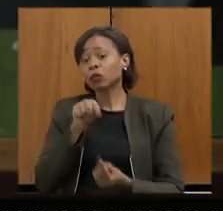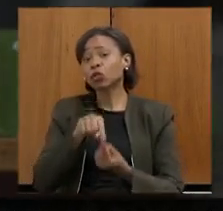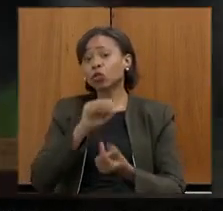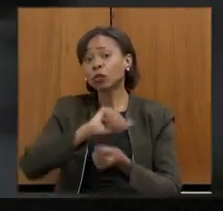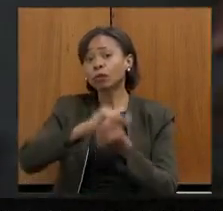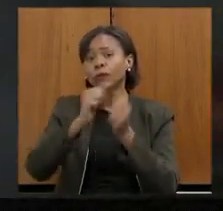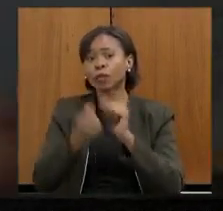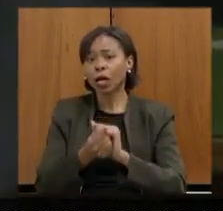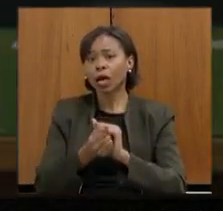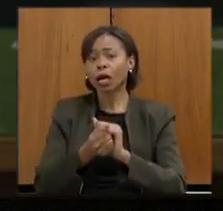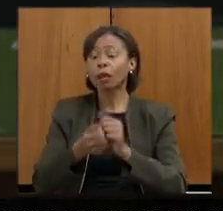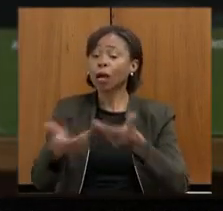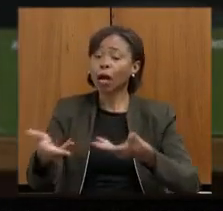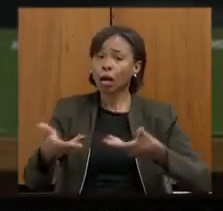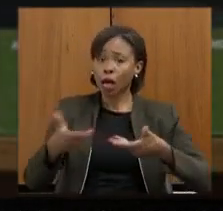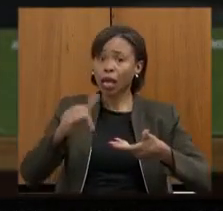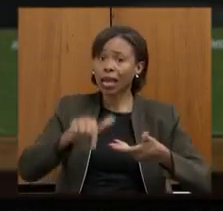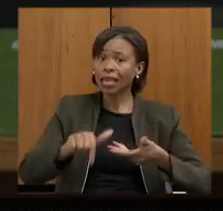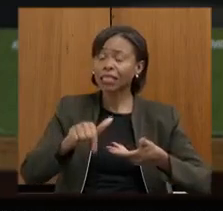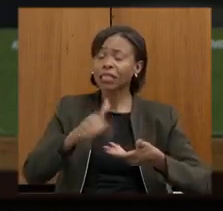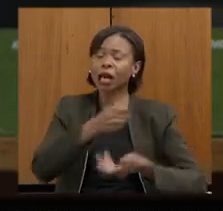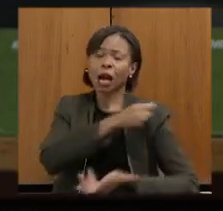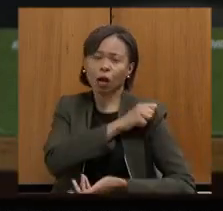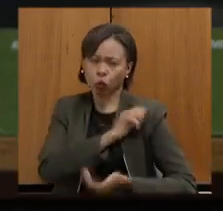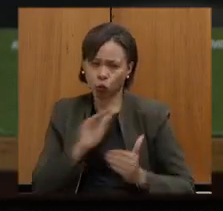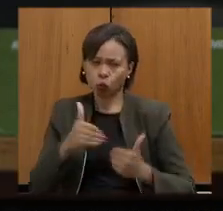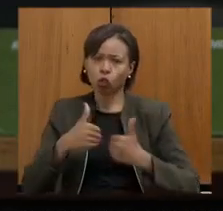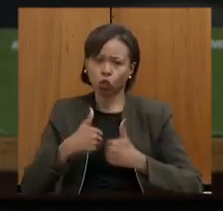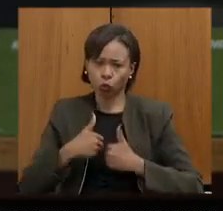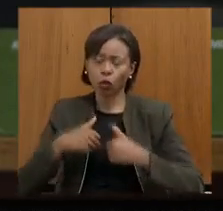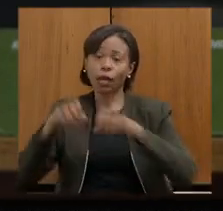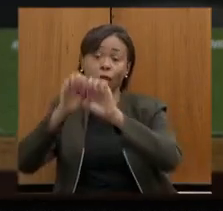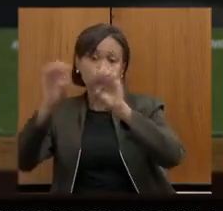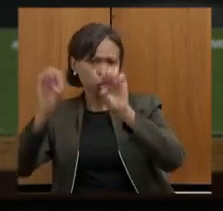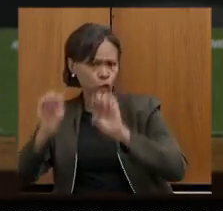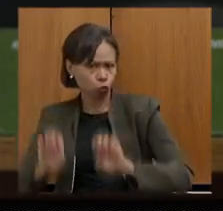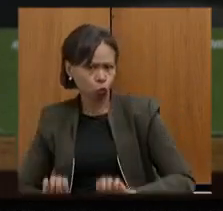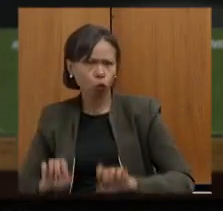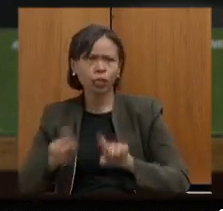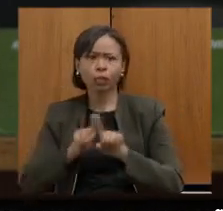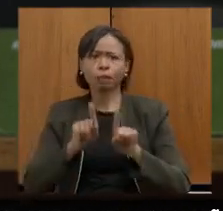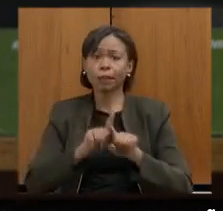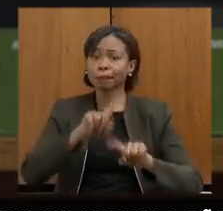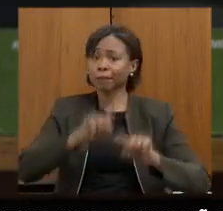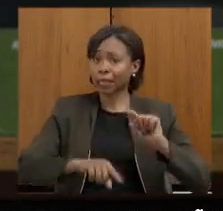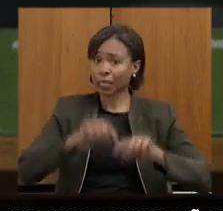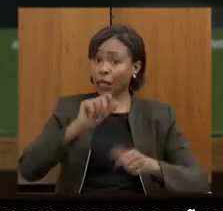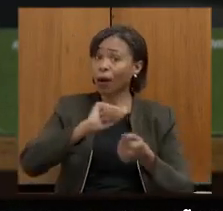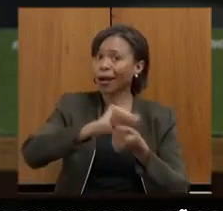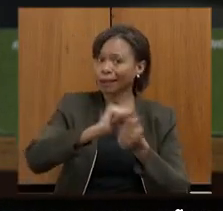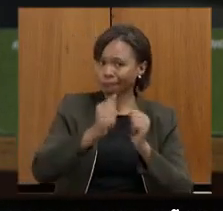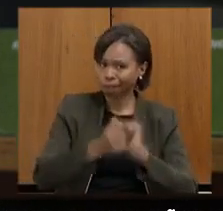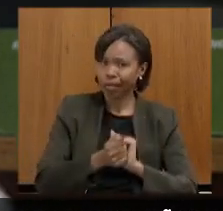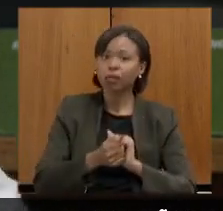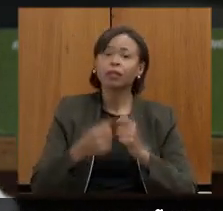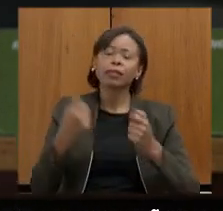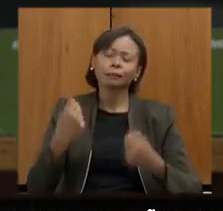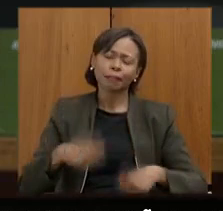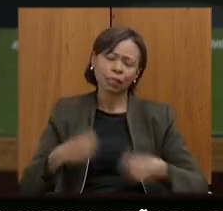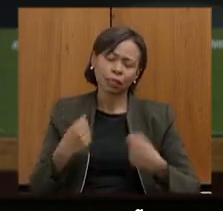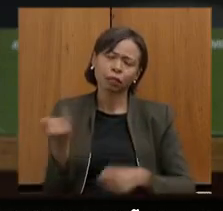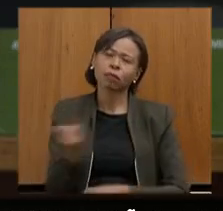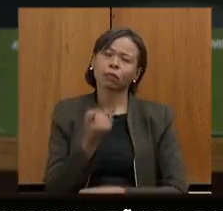esses estudantes, tanto no que diz respeito à infraestrutura, mas também material adaptado. A sabe como é importante ter profissionais